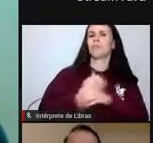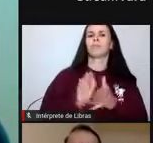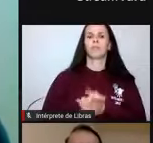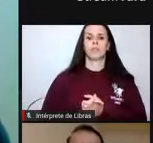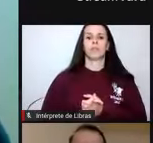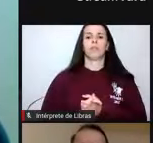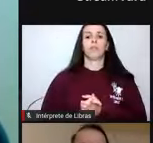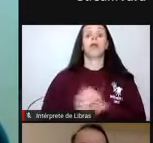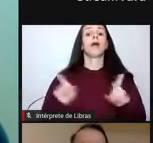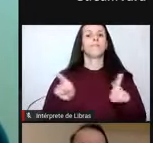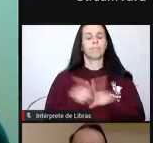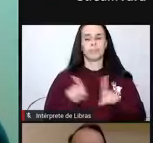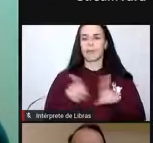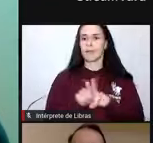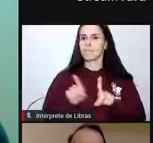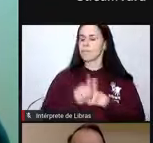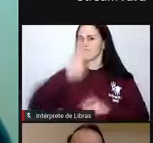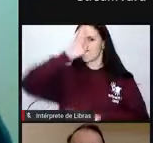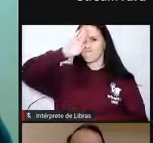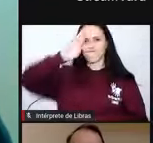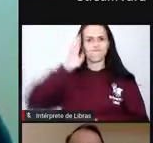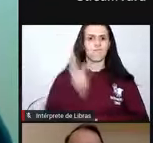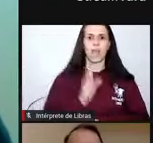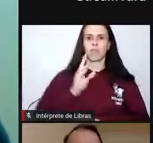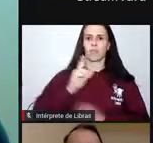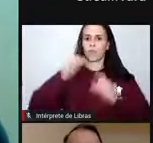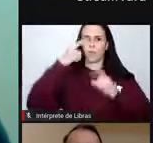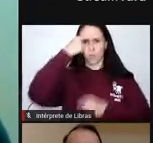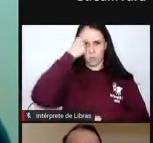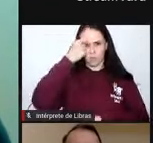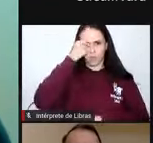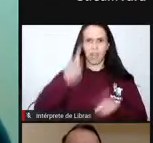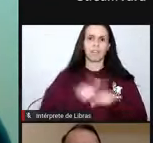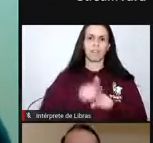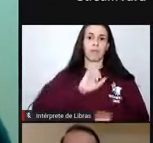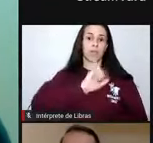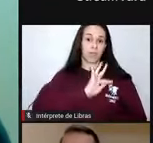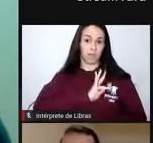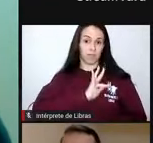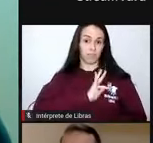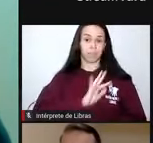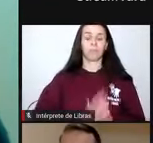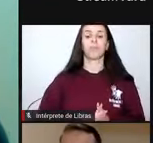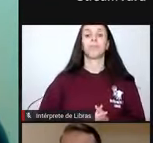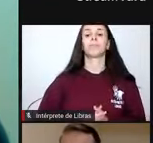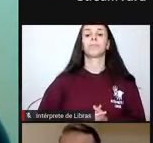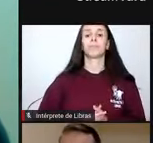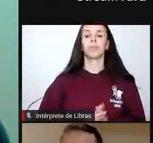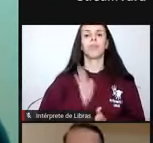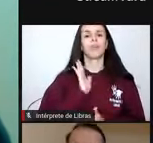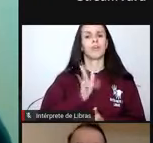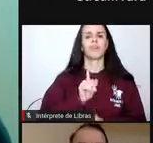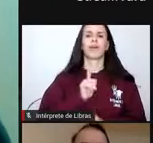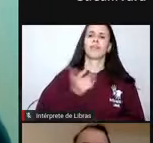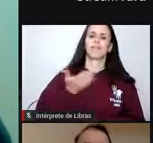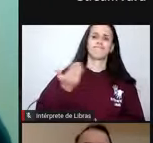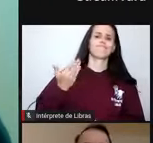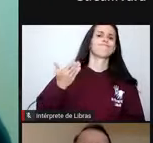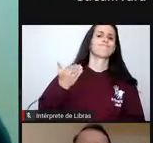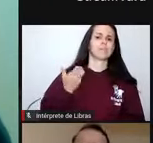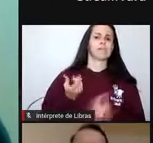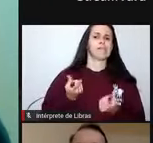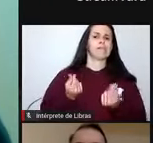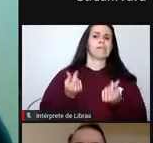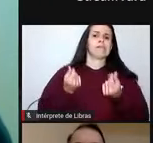cheio as universidades e institutos federais, que já vêm com um orçamento estrangulado de 2020,